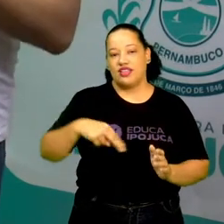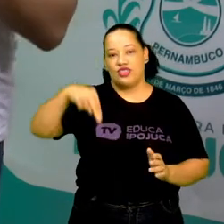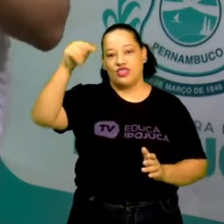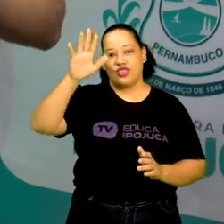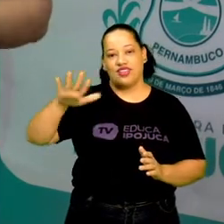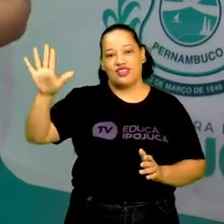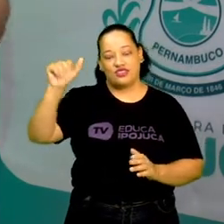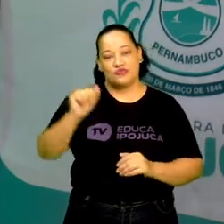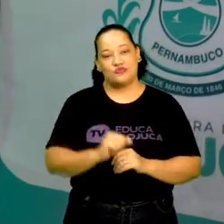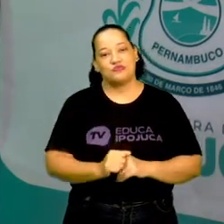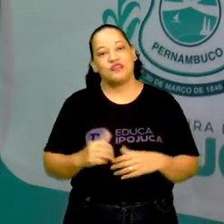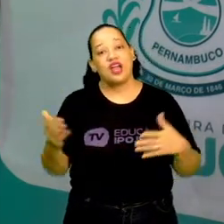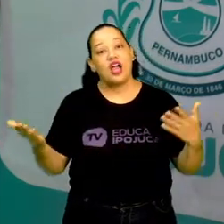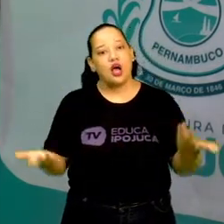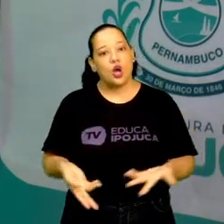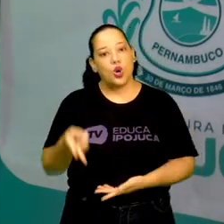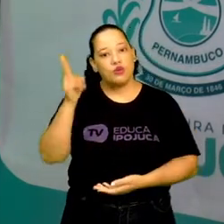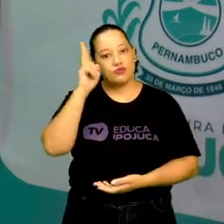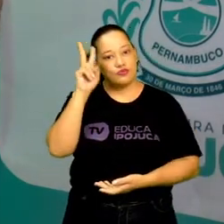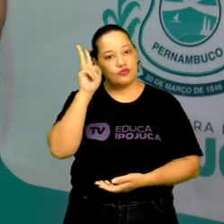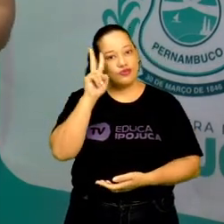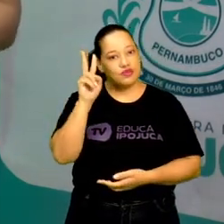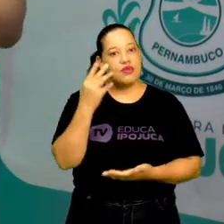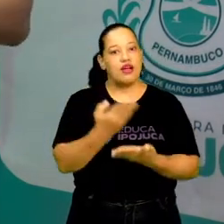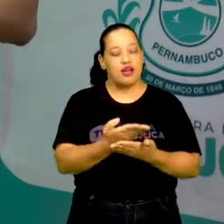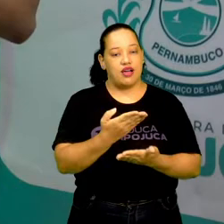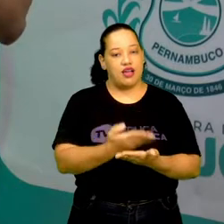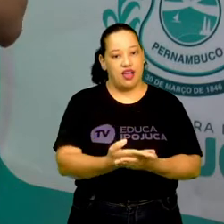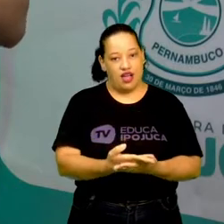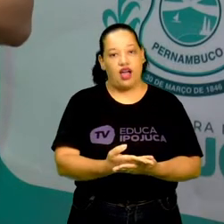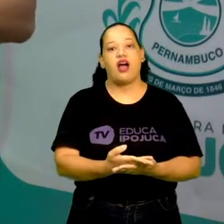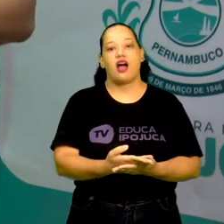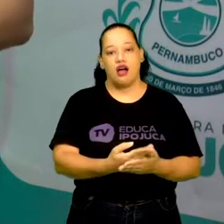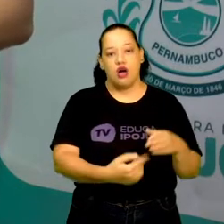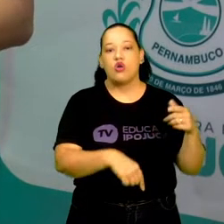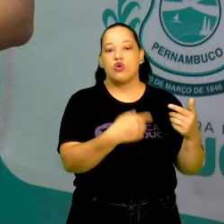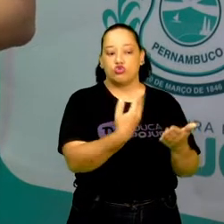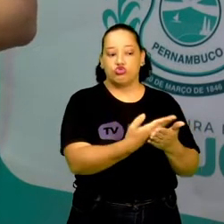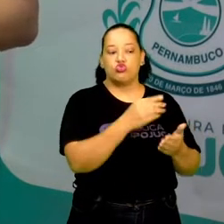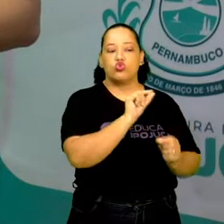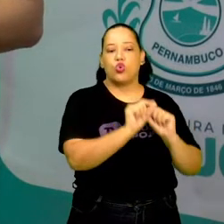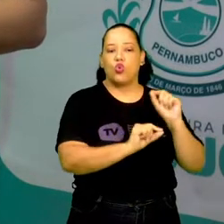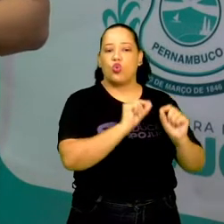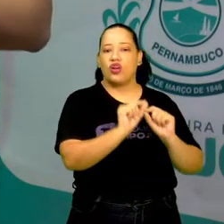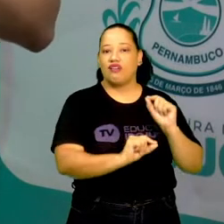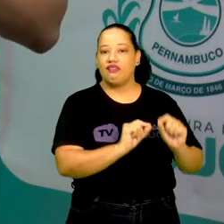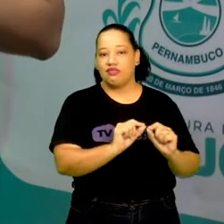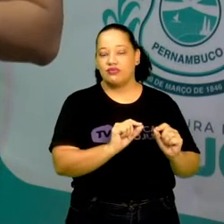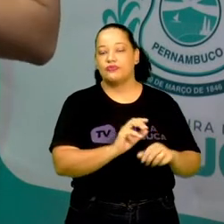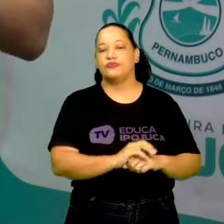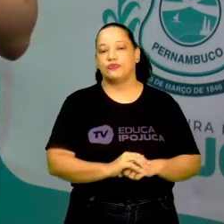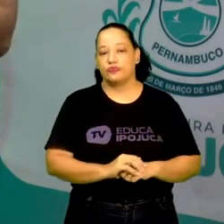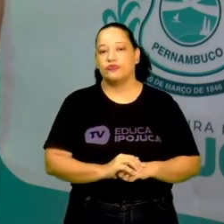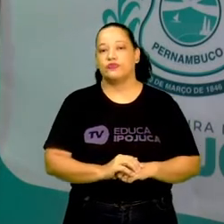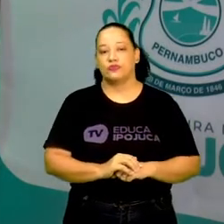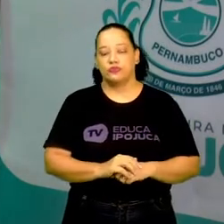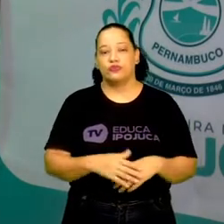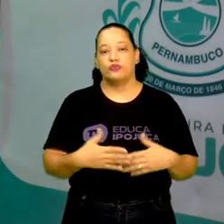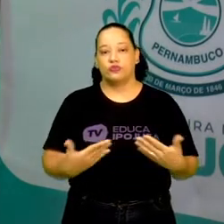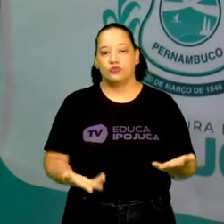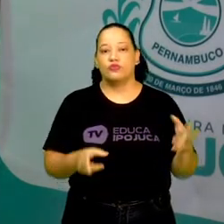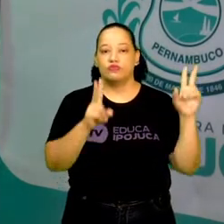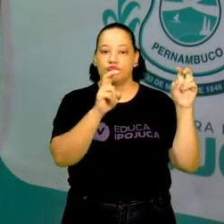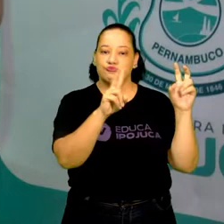Revisando a nossa aula, é o momento de a gente lembrar os elementos estudados. Parte dos